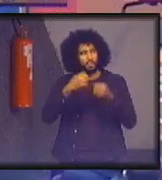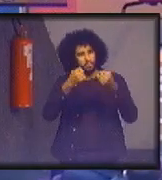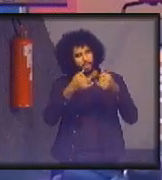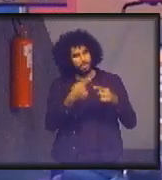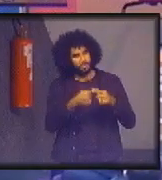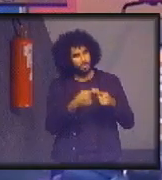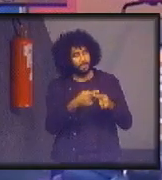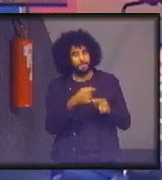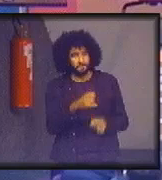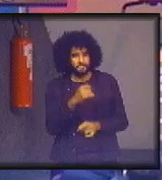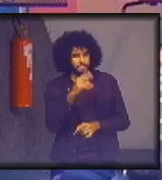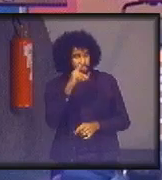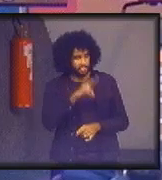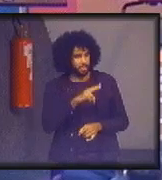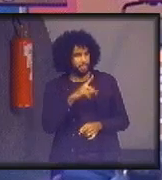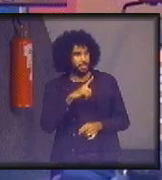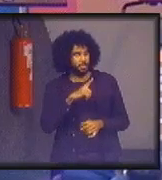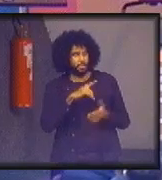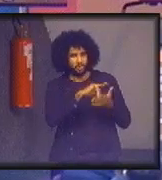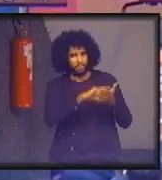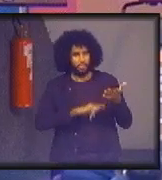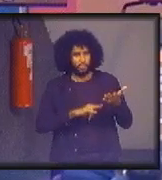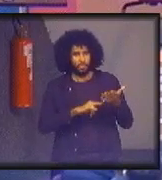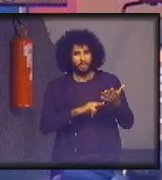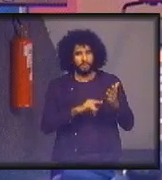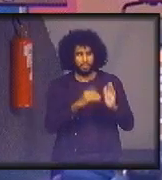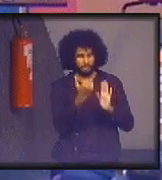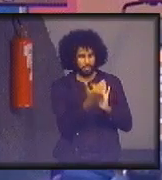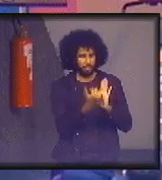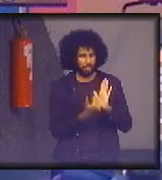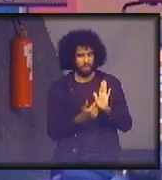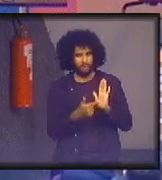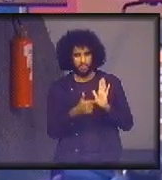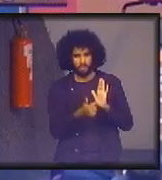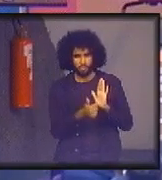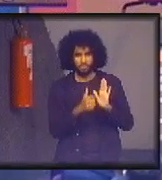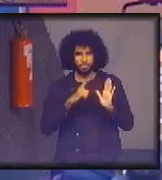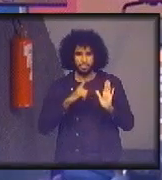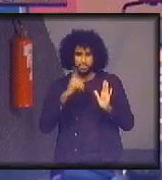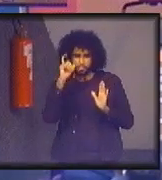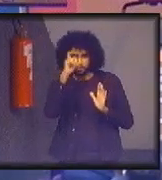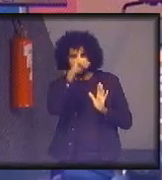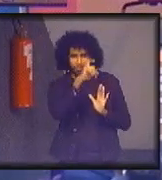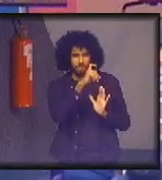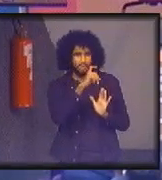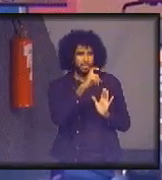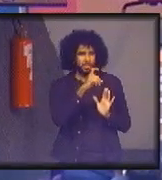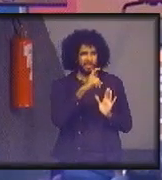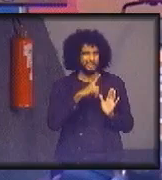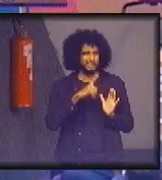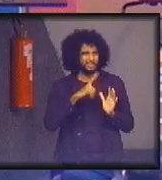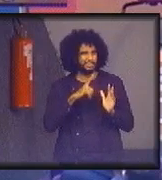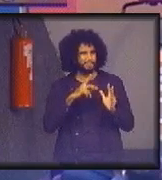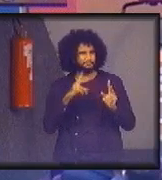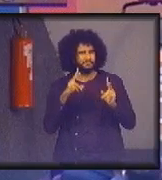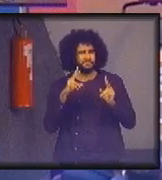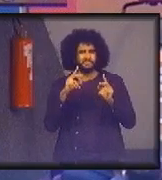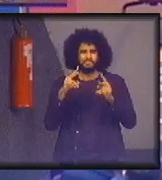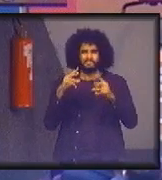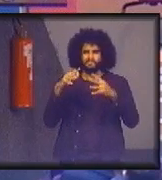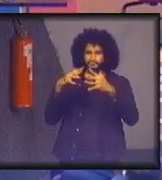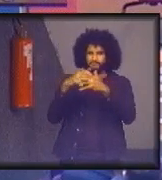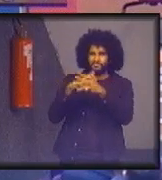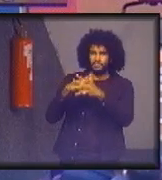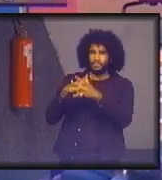quando você pega um documento com a Agenda 21, você tem muita dificuldade de sinergia entre os ODSs ou da